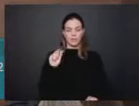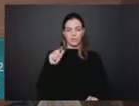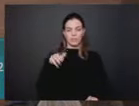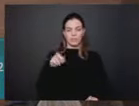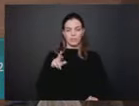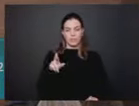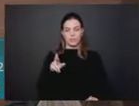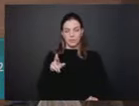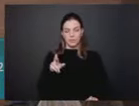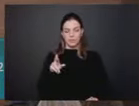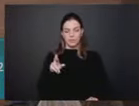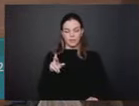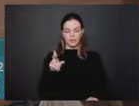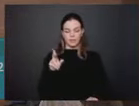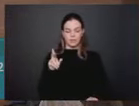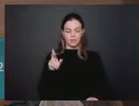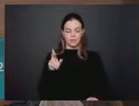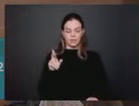Mais,